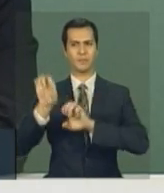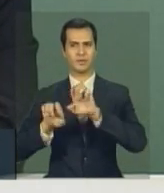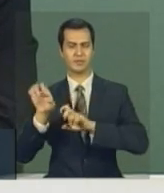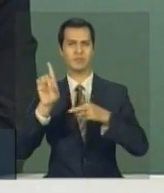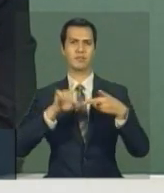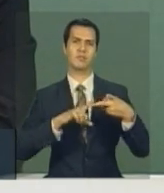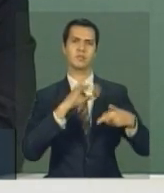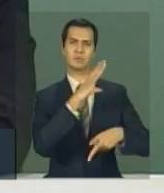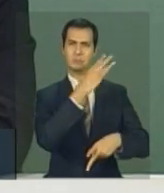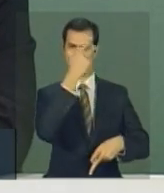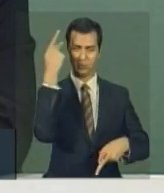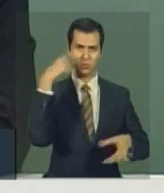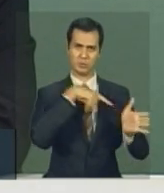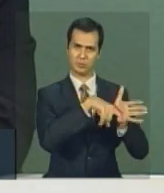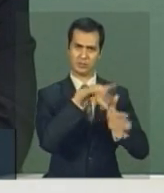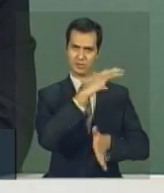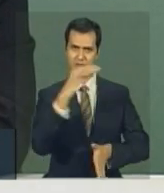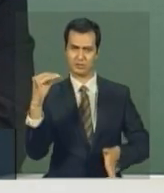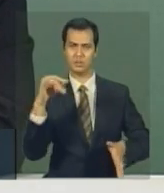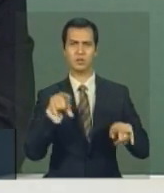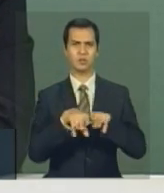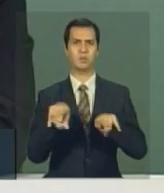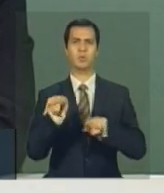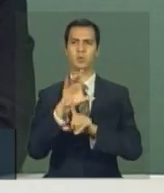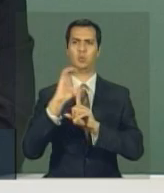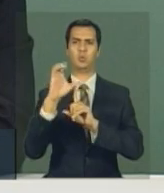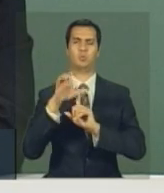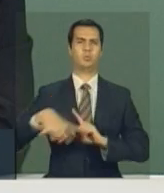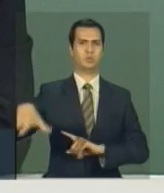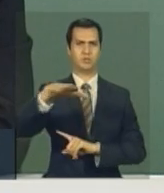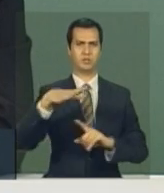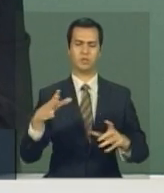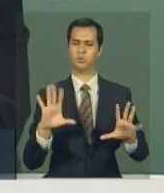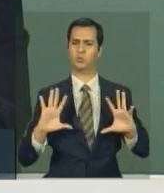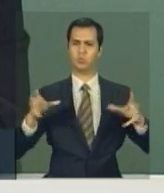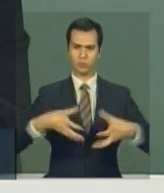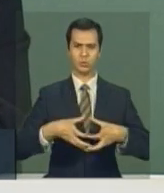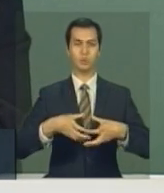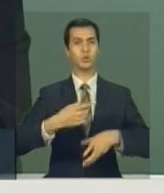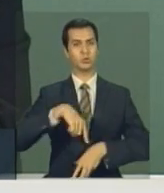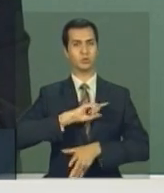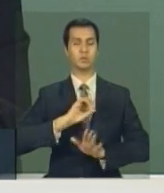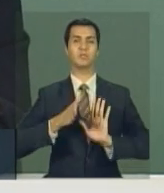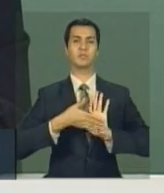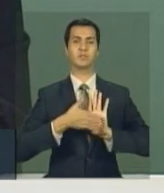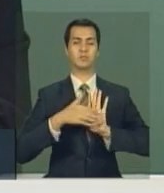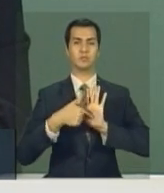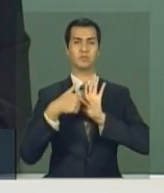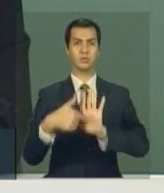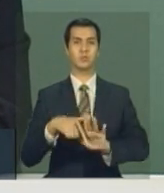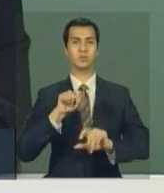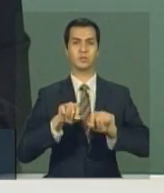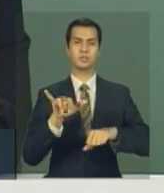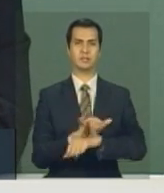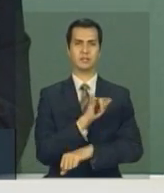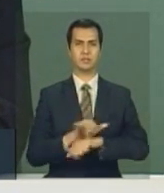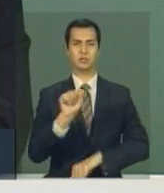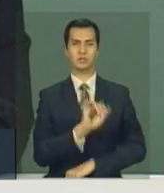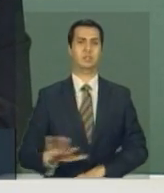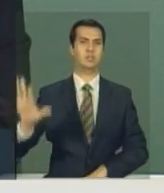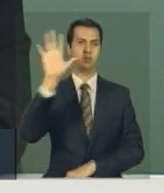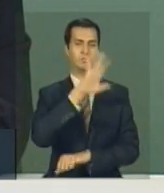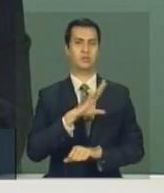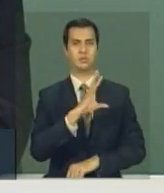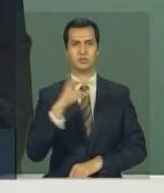representantes da comunidade e vamos apresentar, já apresentamos para os membros do Conselho, vamos discutir a Estratégia Nacional de Ciência e